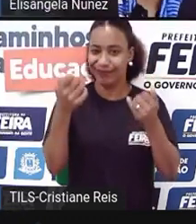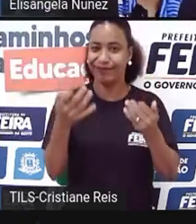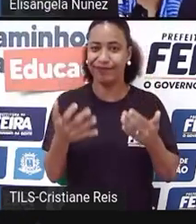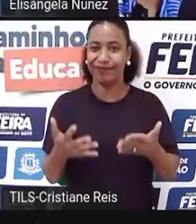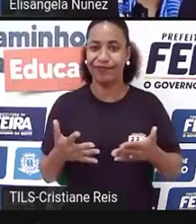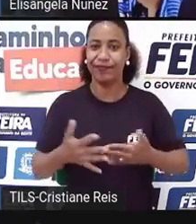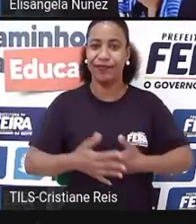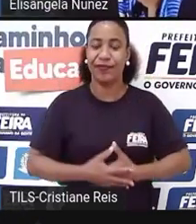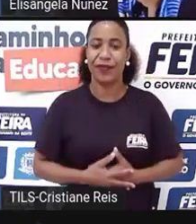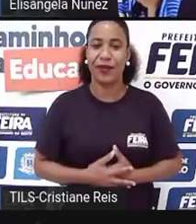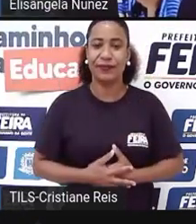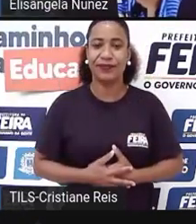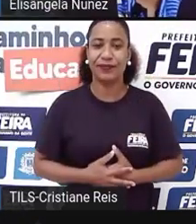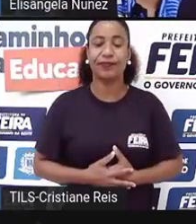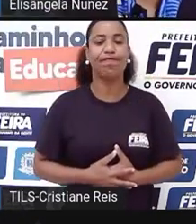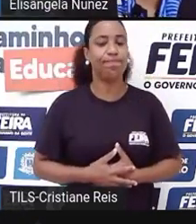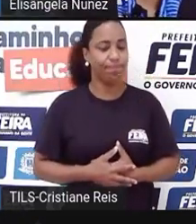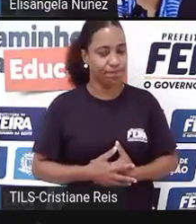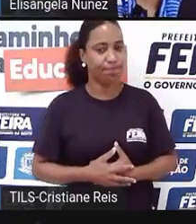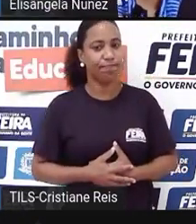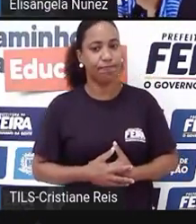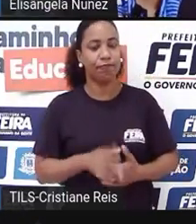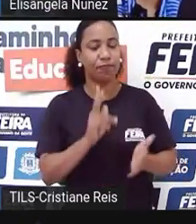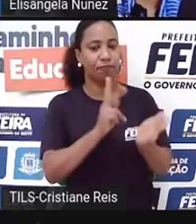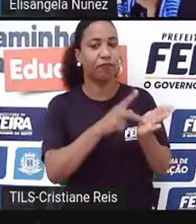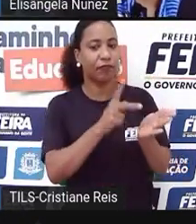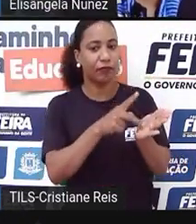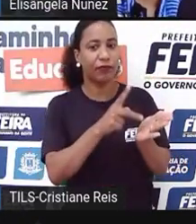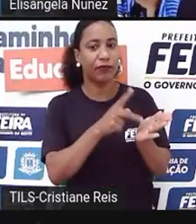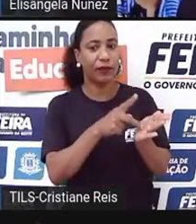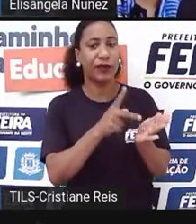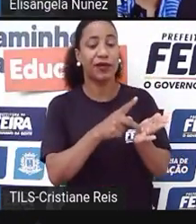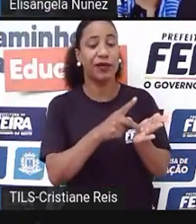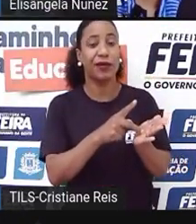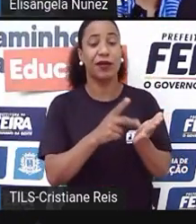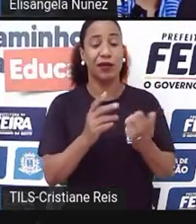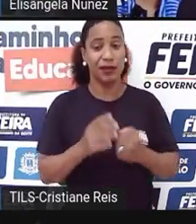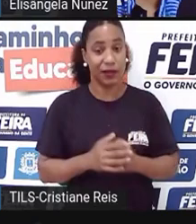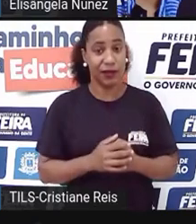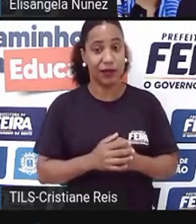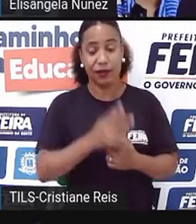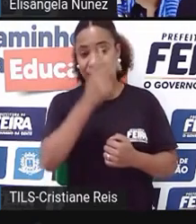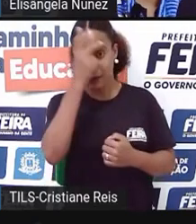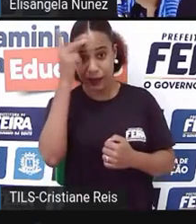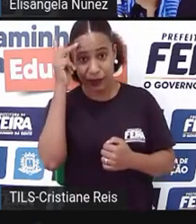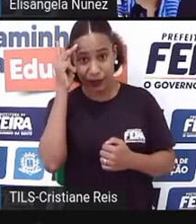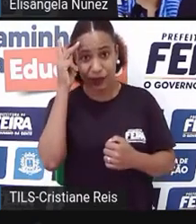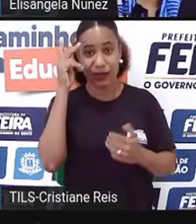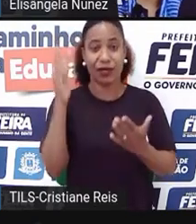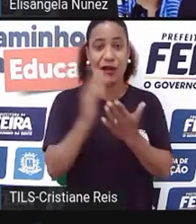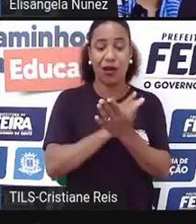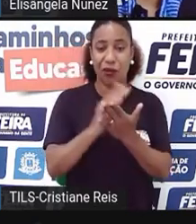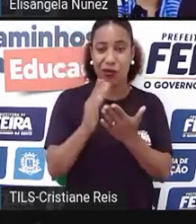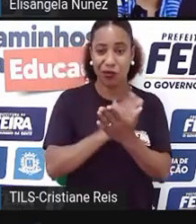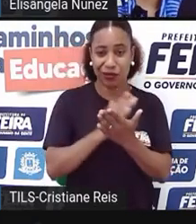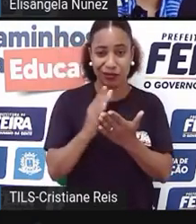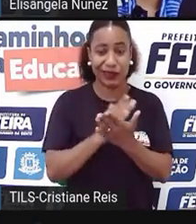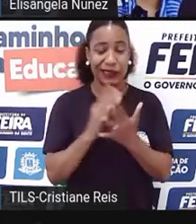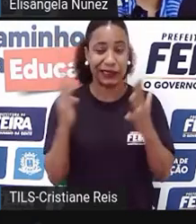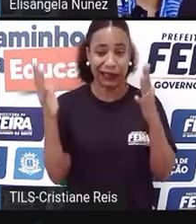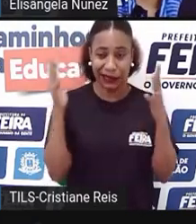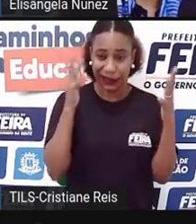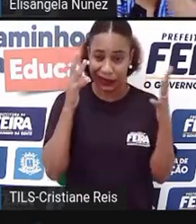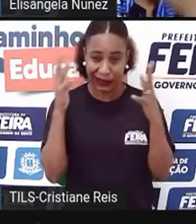Entendo. Nesse cenário, muita gente, muitas pessoas se viram num beco sem saída, né? Numa